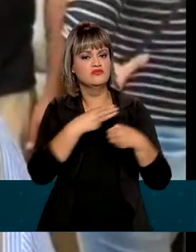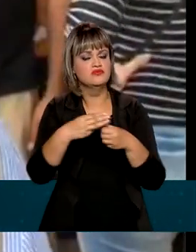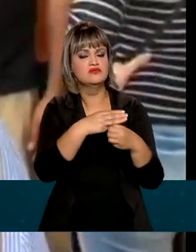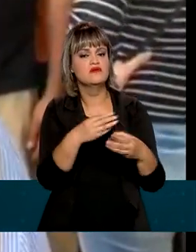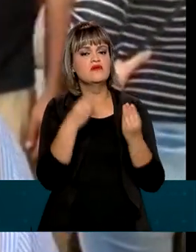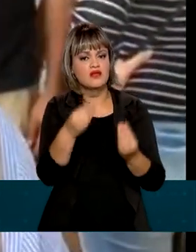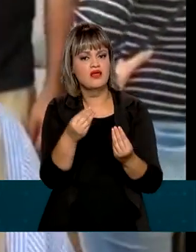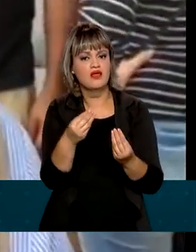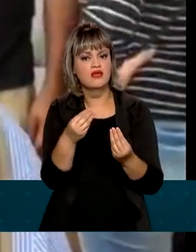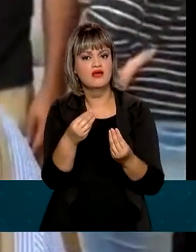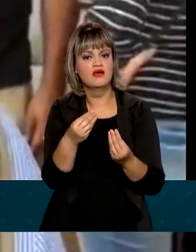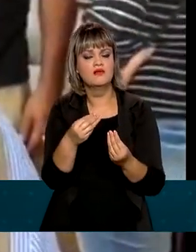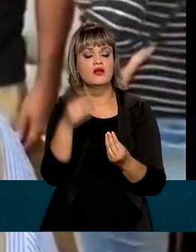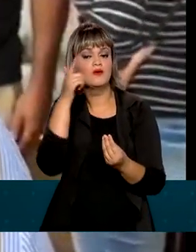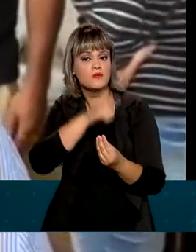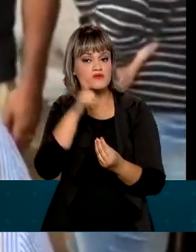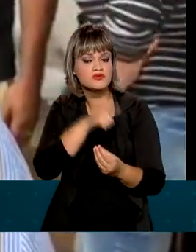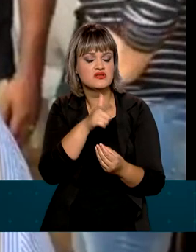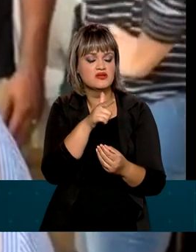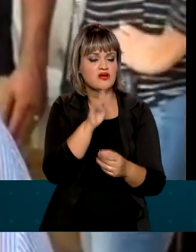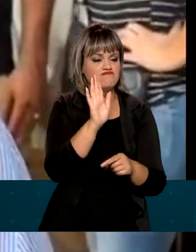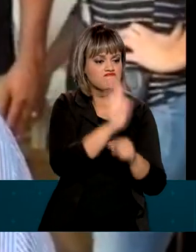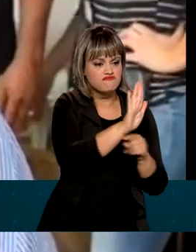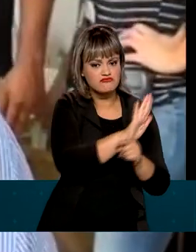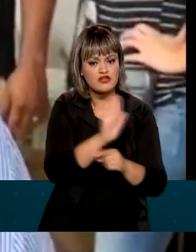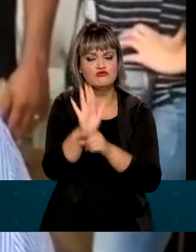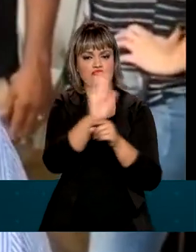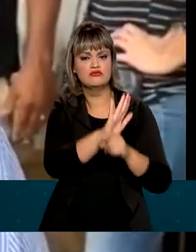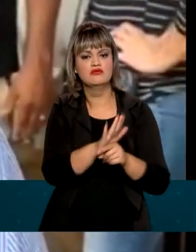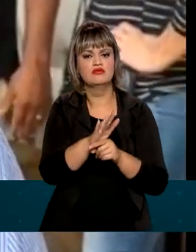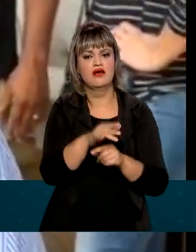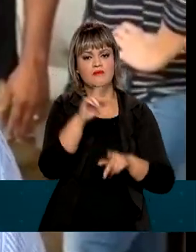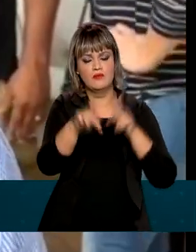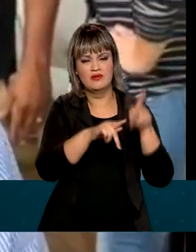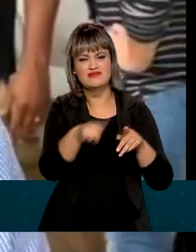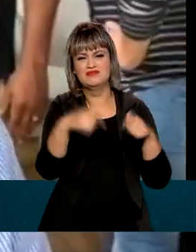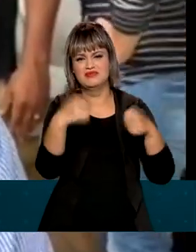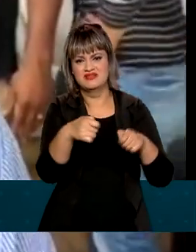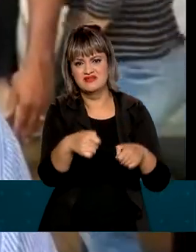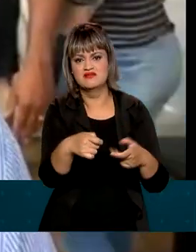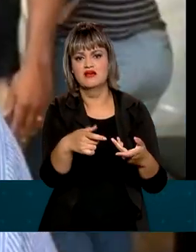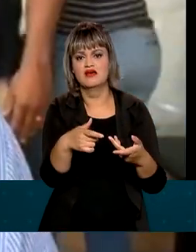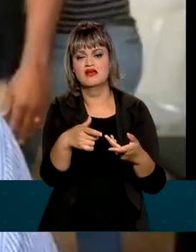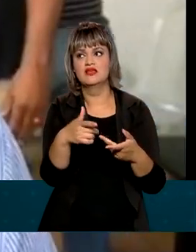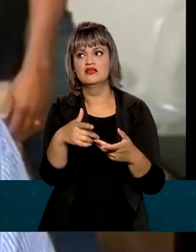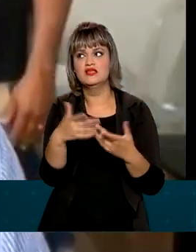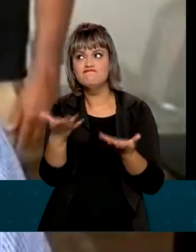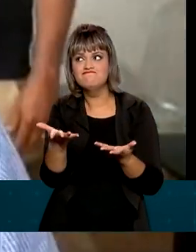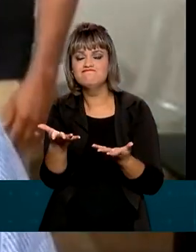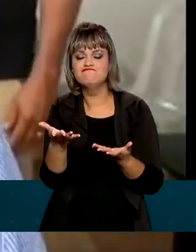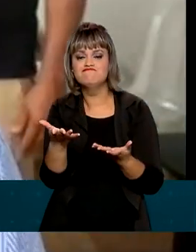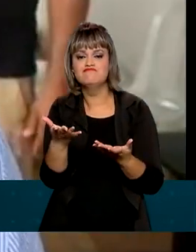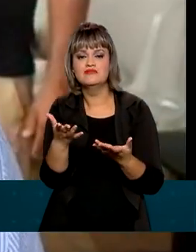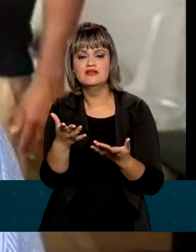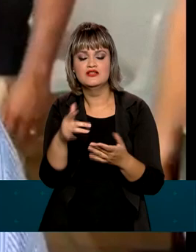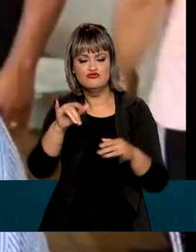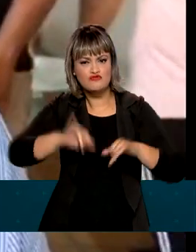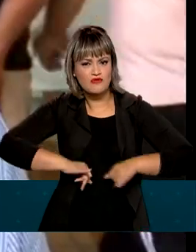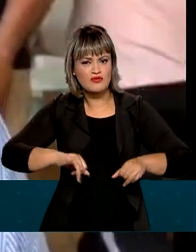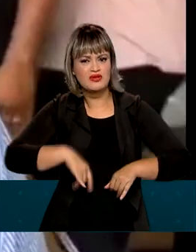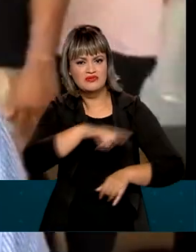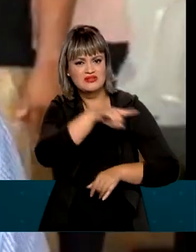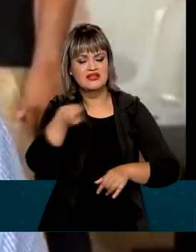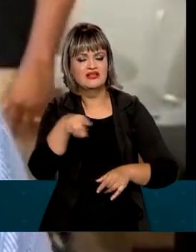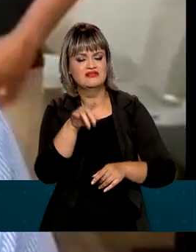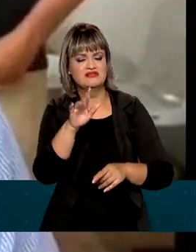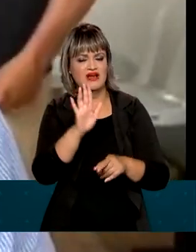vez mais, assistir a população mais necessitada, buscar, justamente, diminuir o sofrimento do